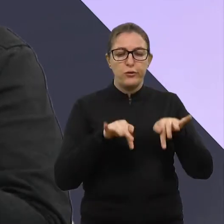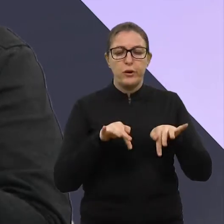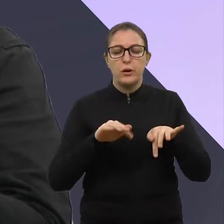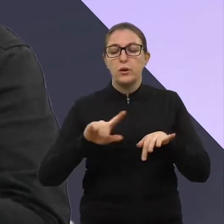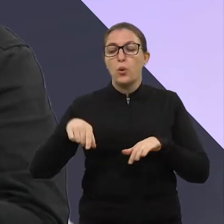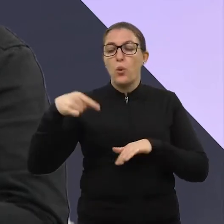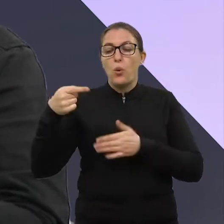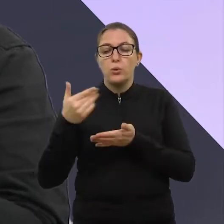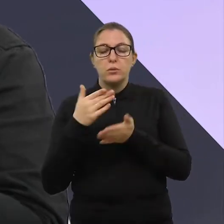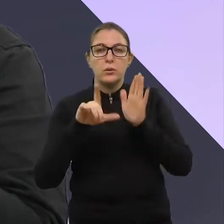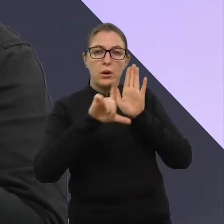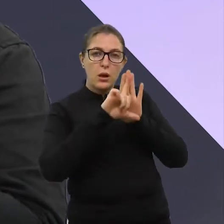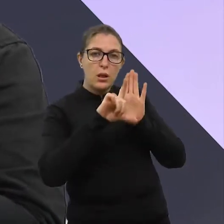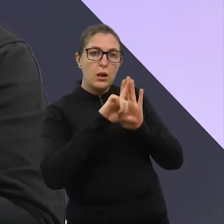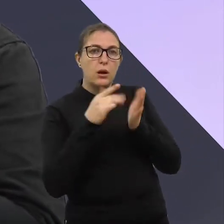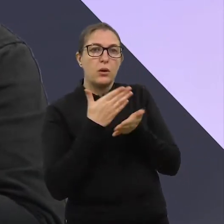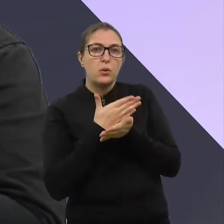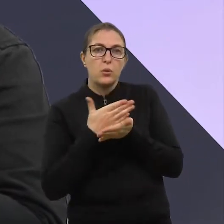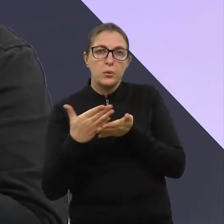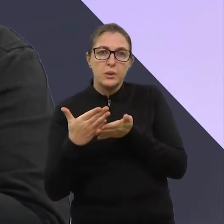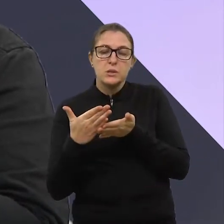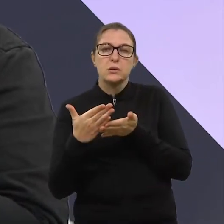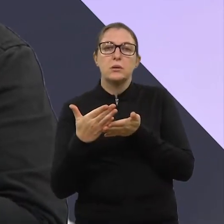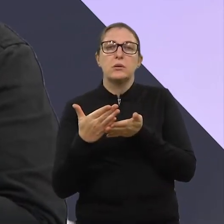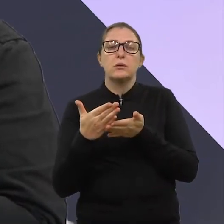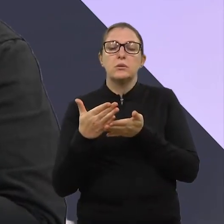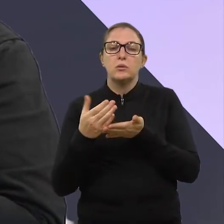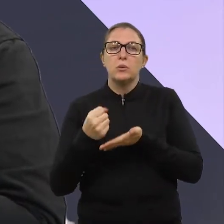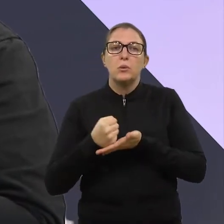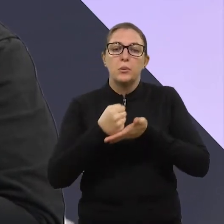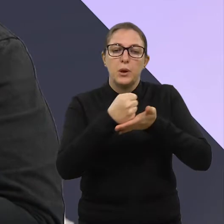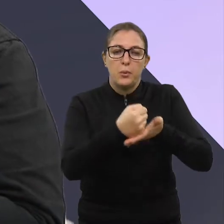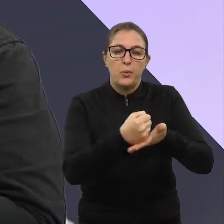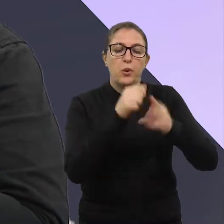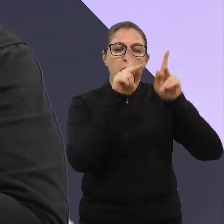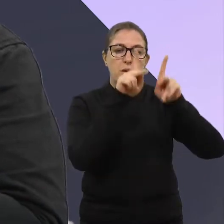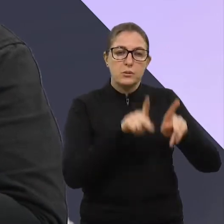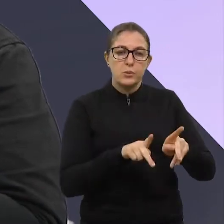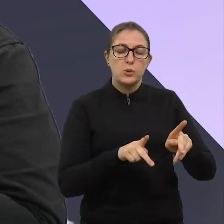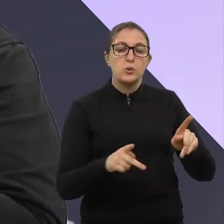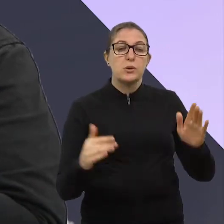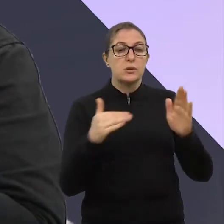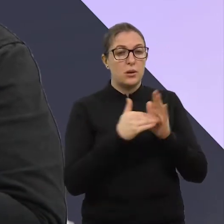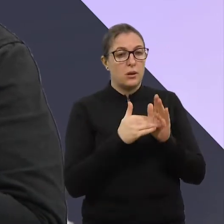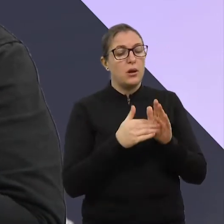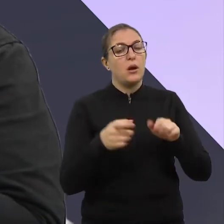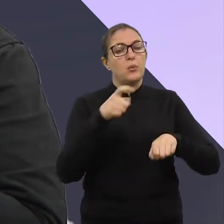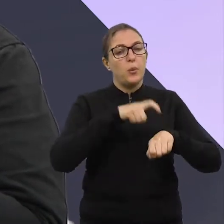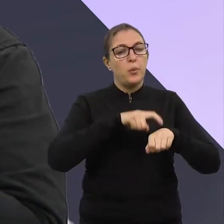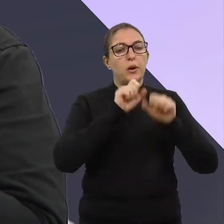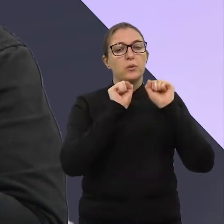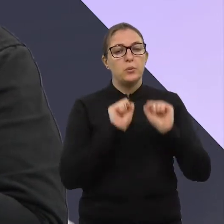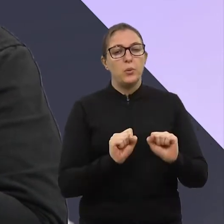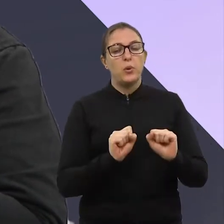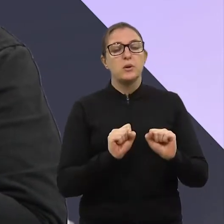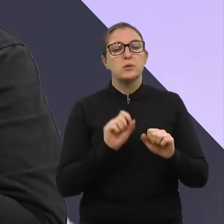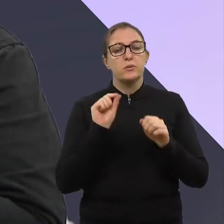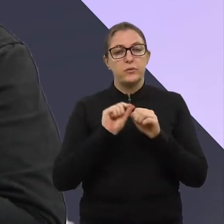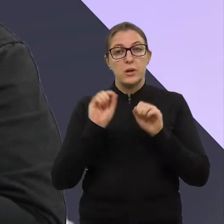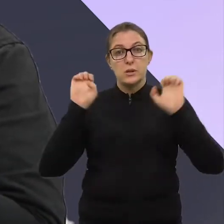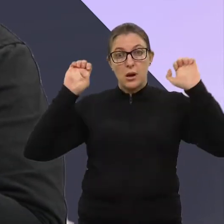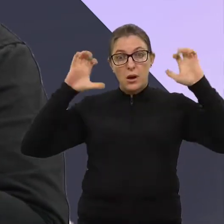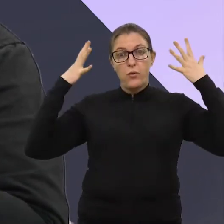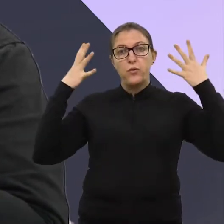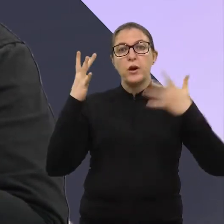essa nova demanda ou esse período ainda em aberto até que se possa realizar eventos culturais, turísticos, né? Esportivos, né?